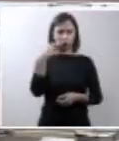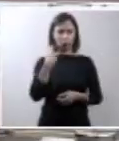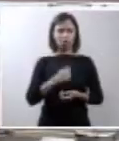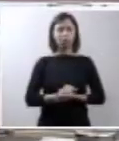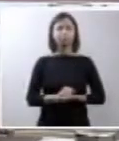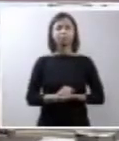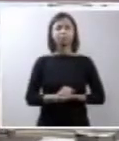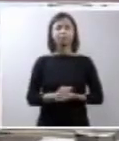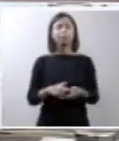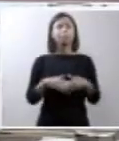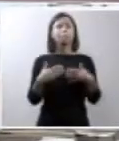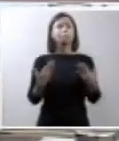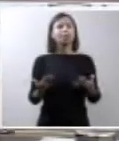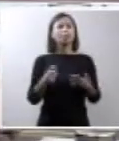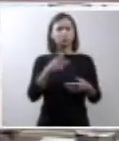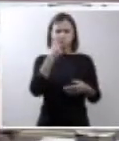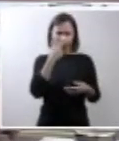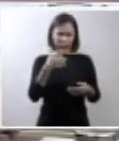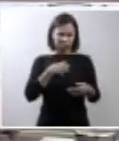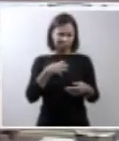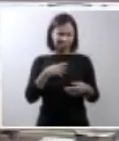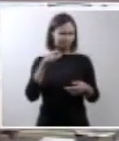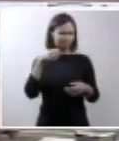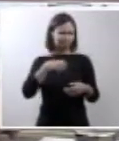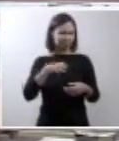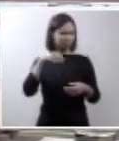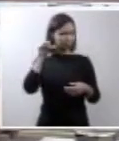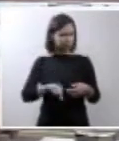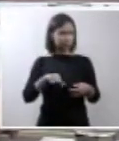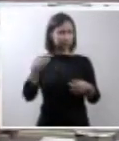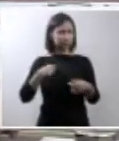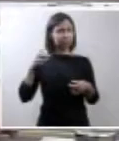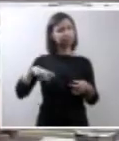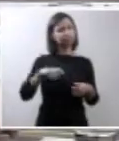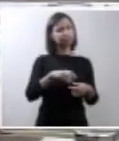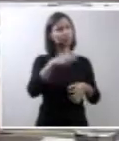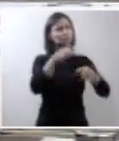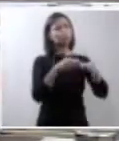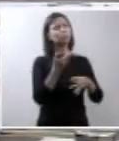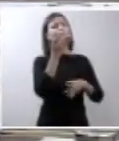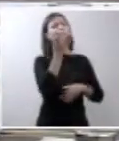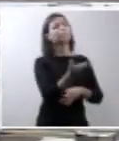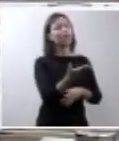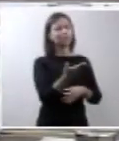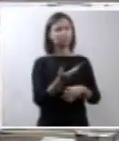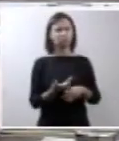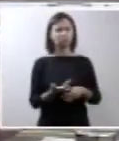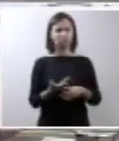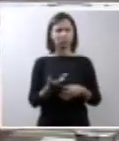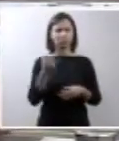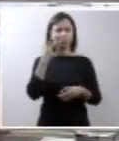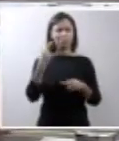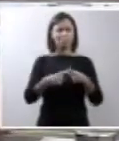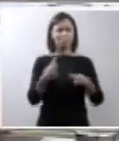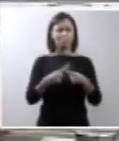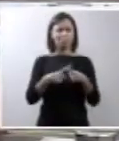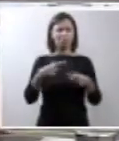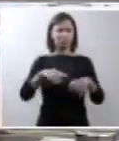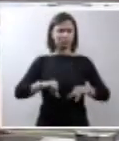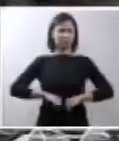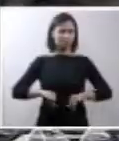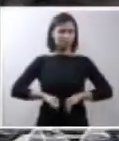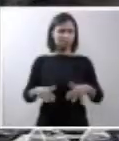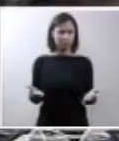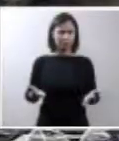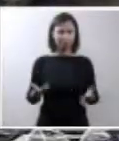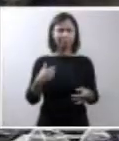mas você não acha que seria pior ter que pedir autorização a alguém para fazer uma coisa que causava sofrimento em você?